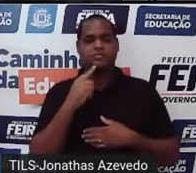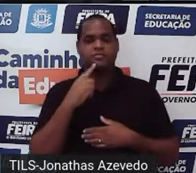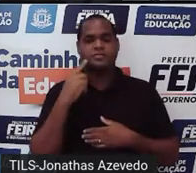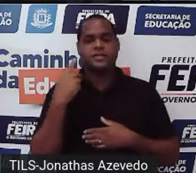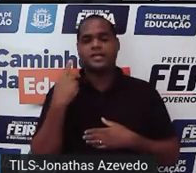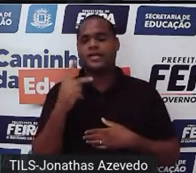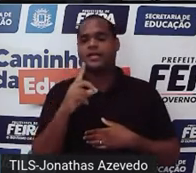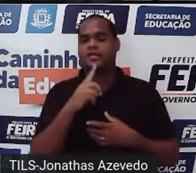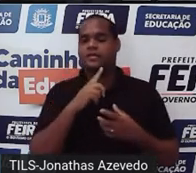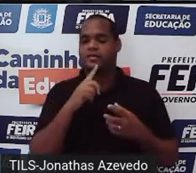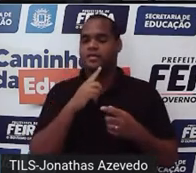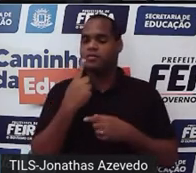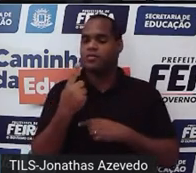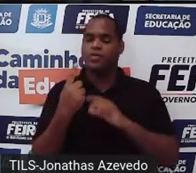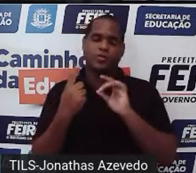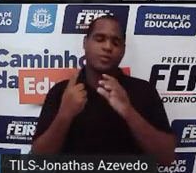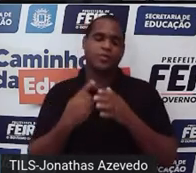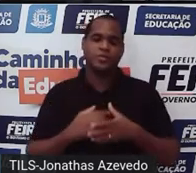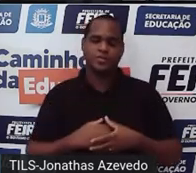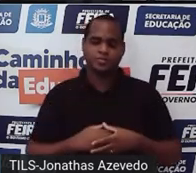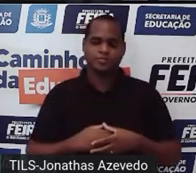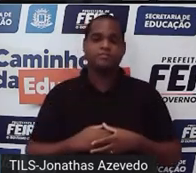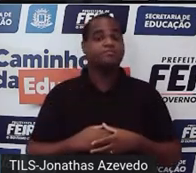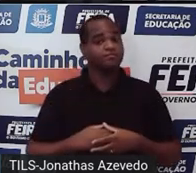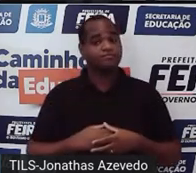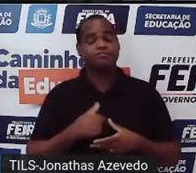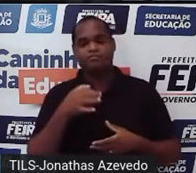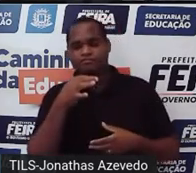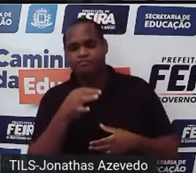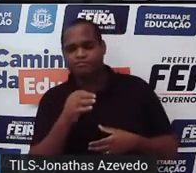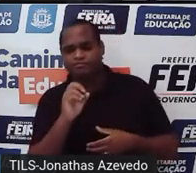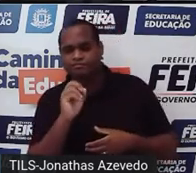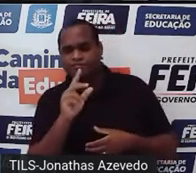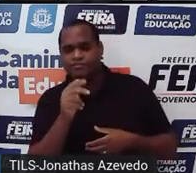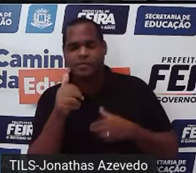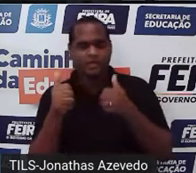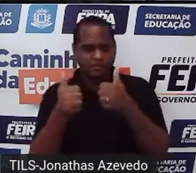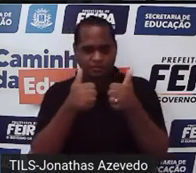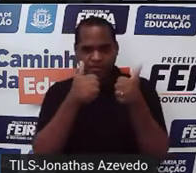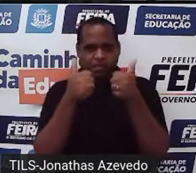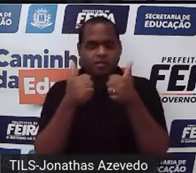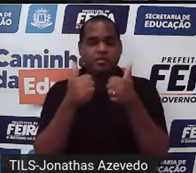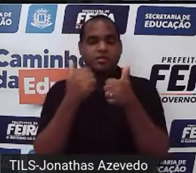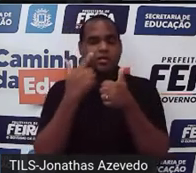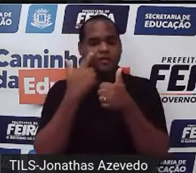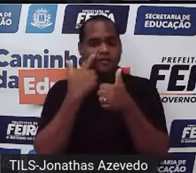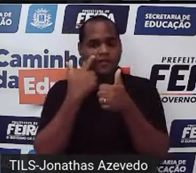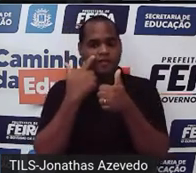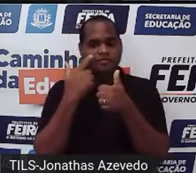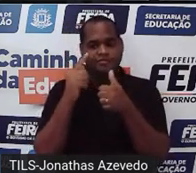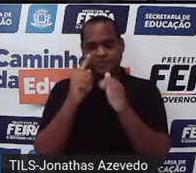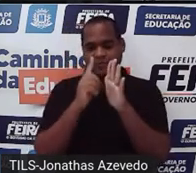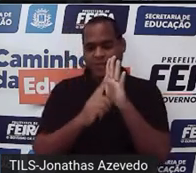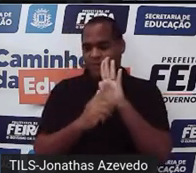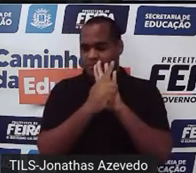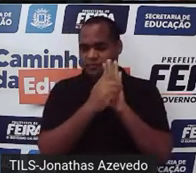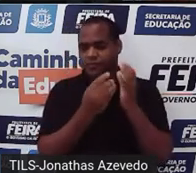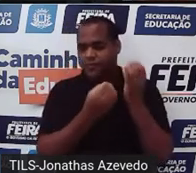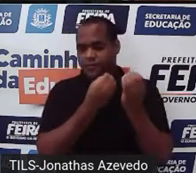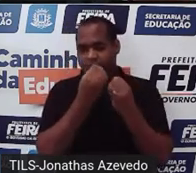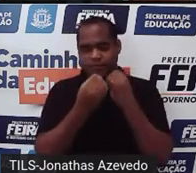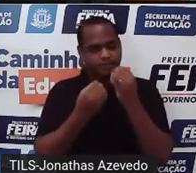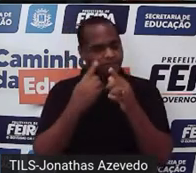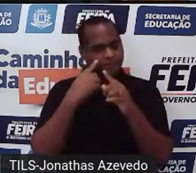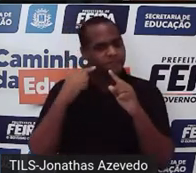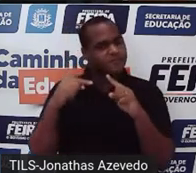solução é apenas uma, certo? Beleza? E a gente vê isso no gráfico como no